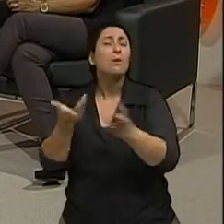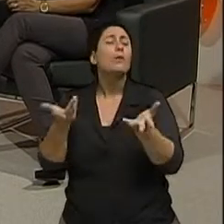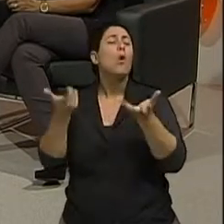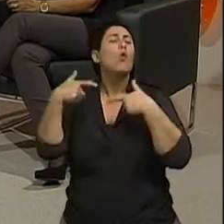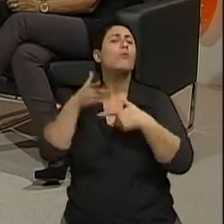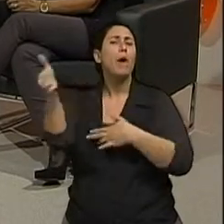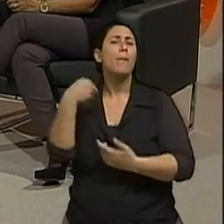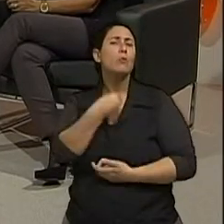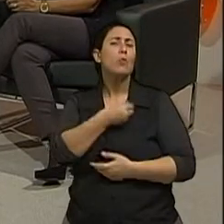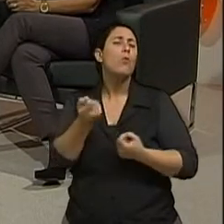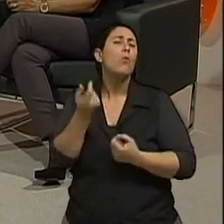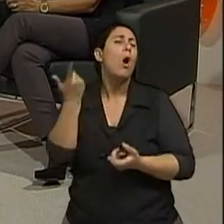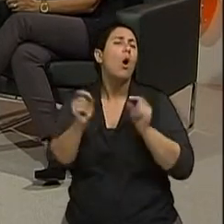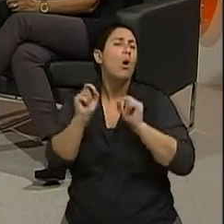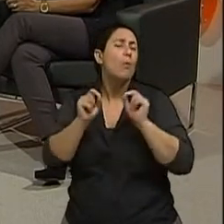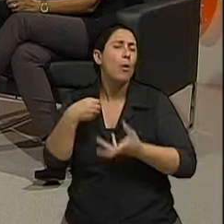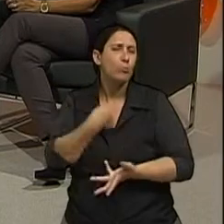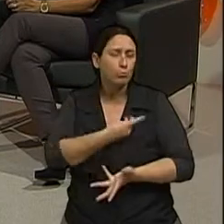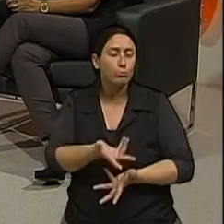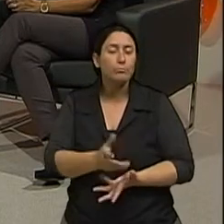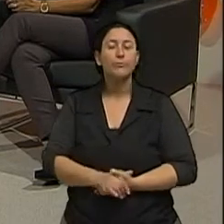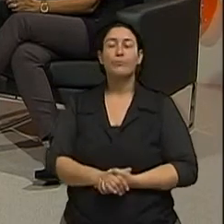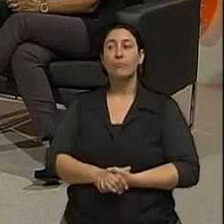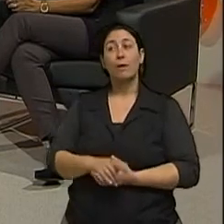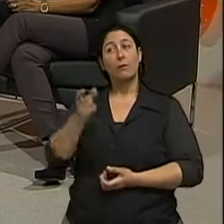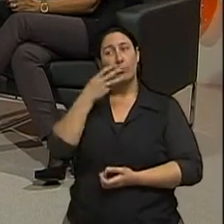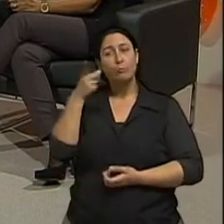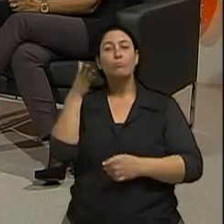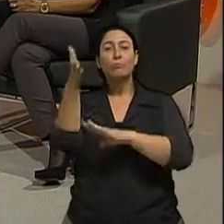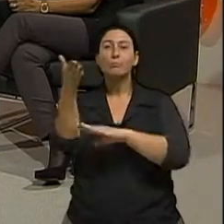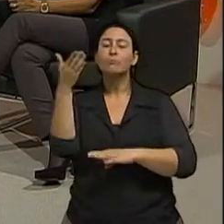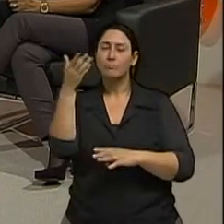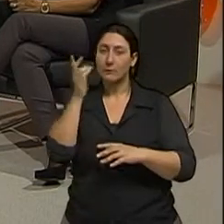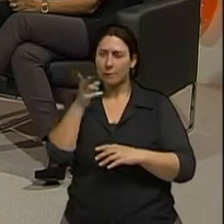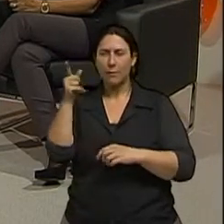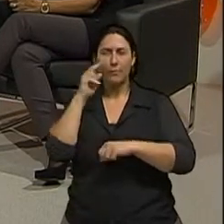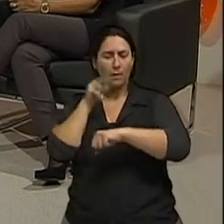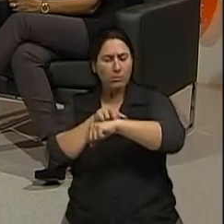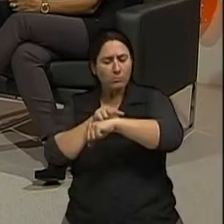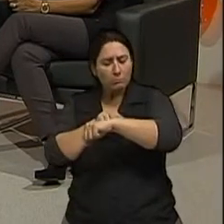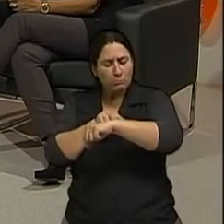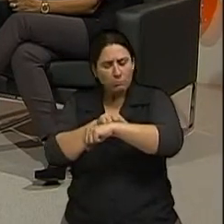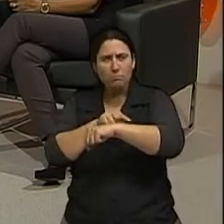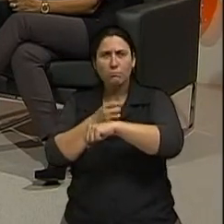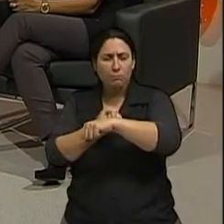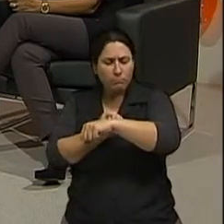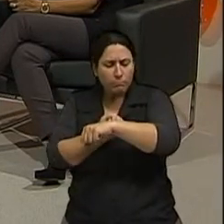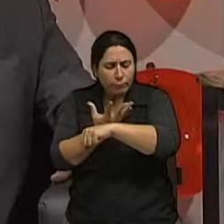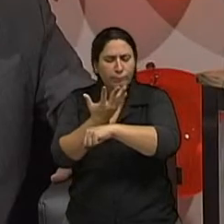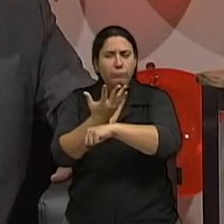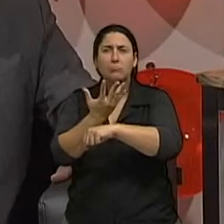primeiro caminho seria sempre antes de ter uma manchinha mudando antes de ter um sinal